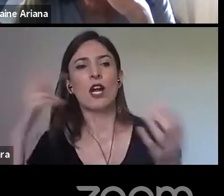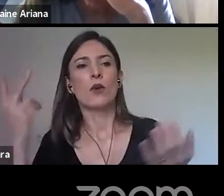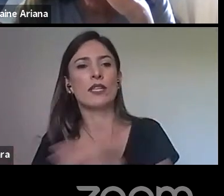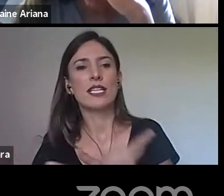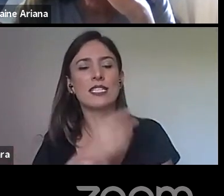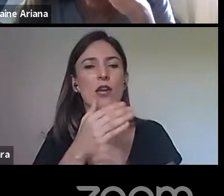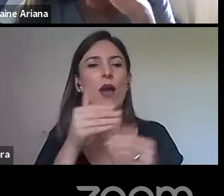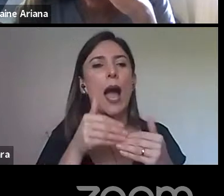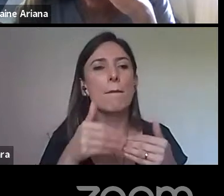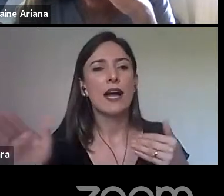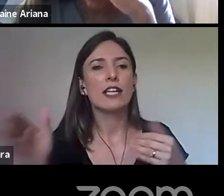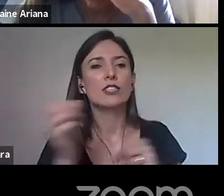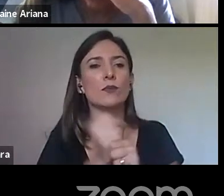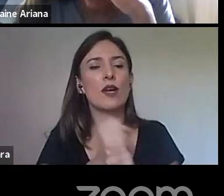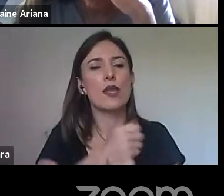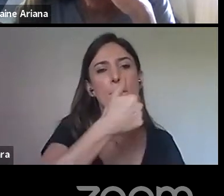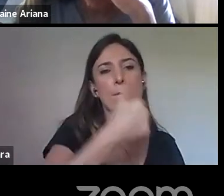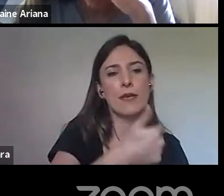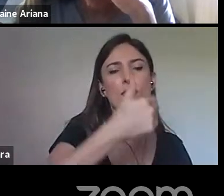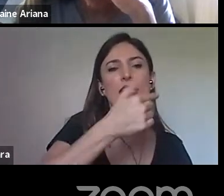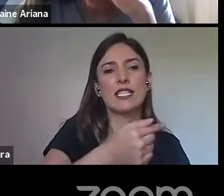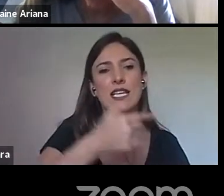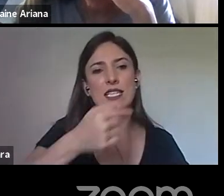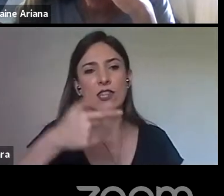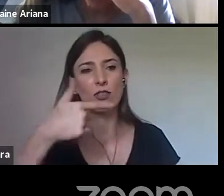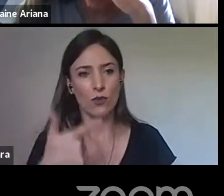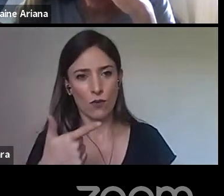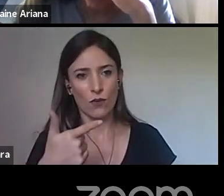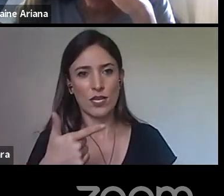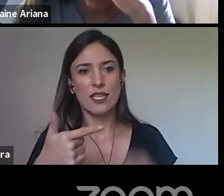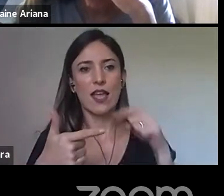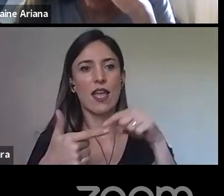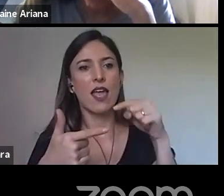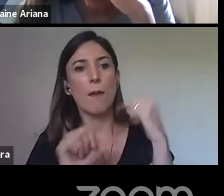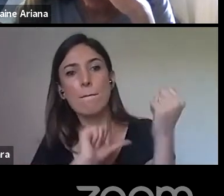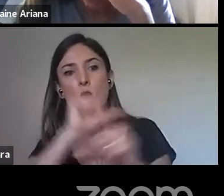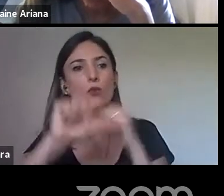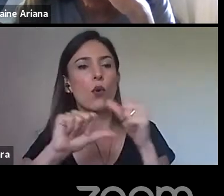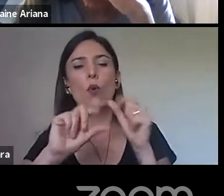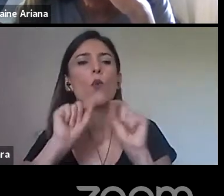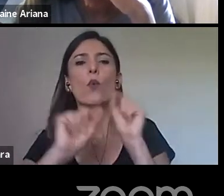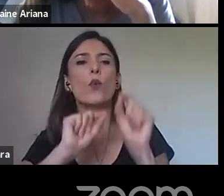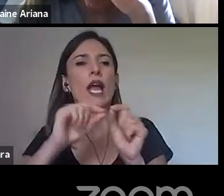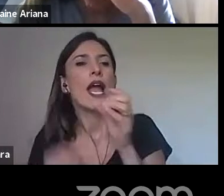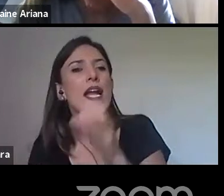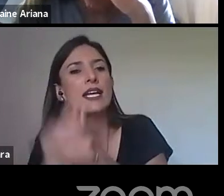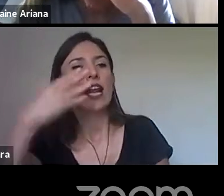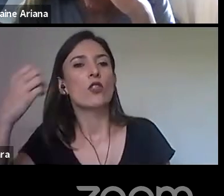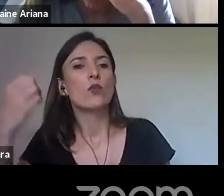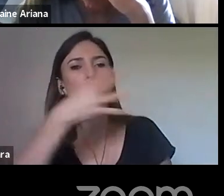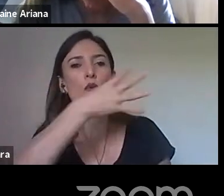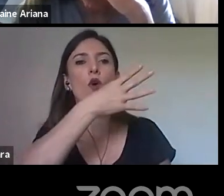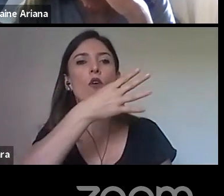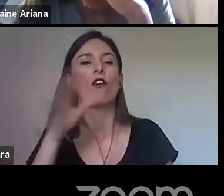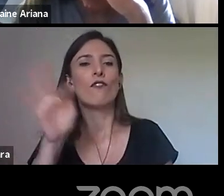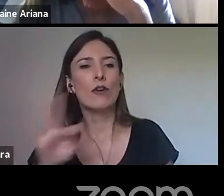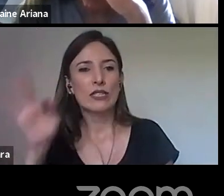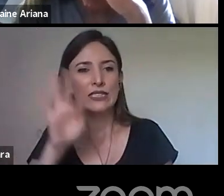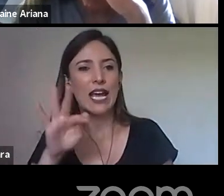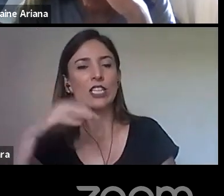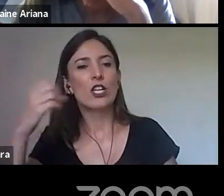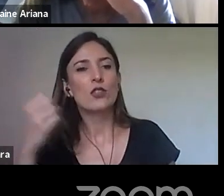seria criar novas faculdades, então, cria-se a faculdade de filosofia, né?